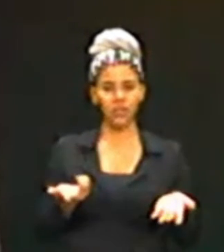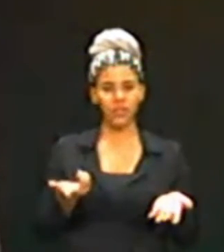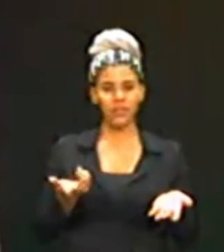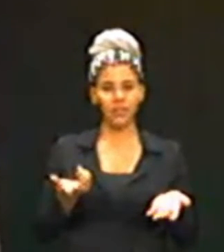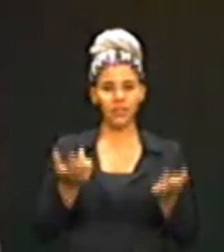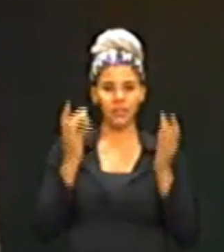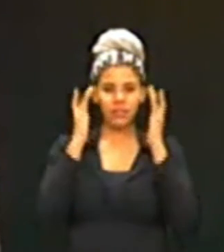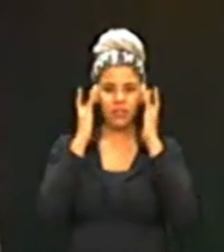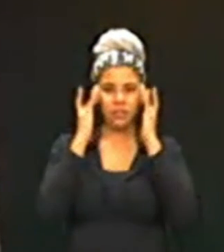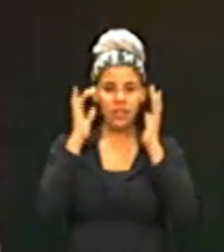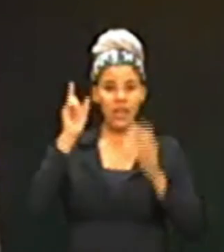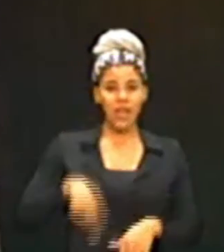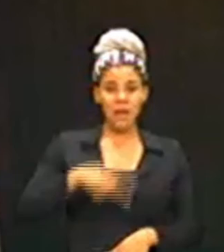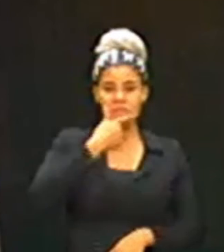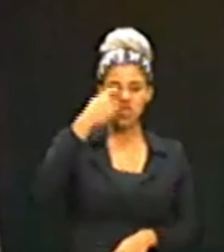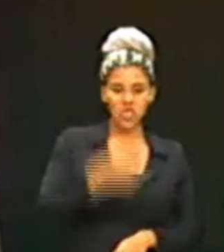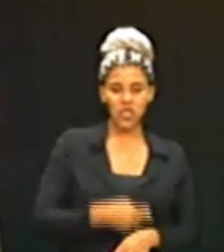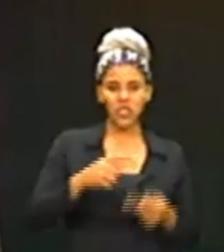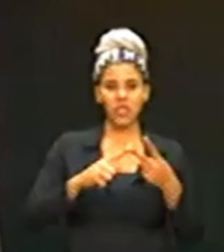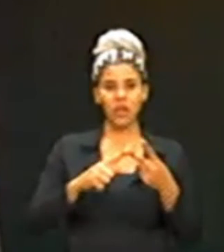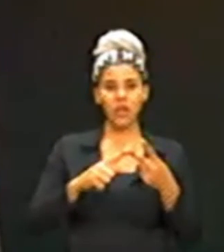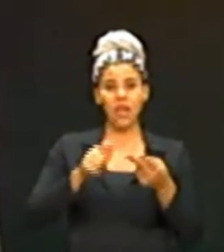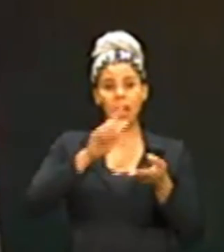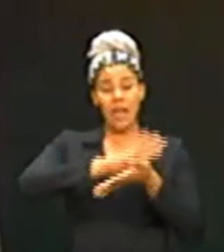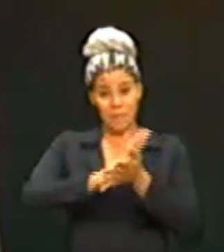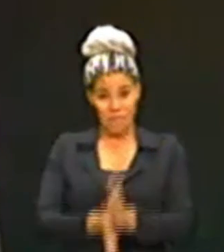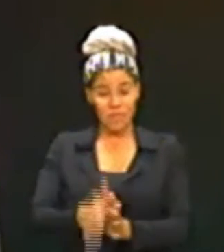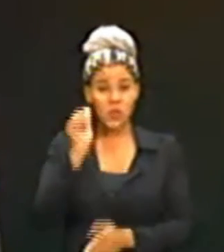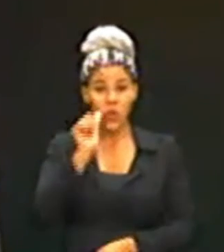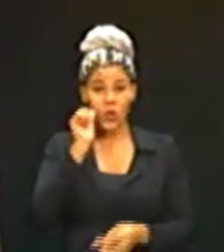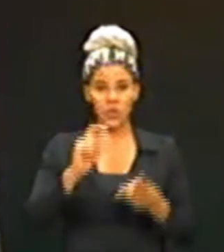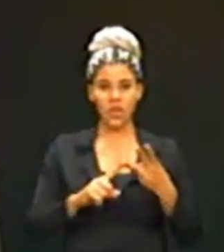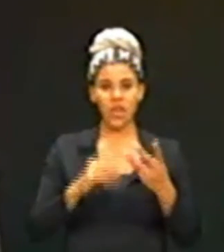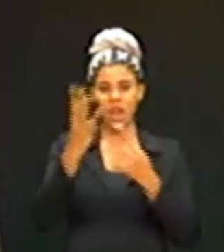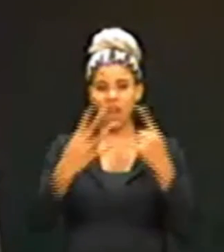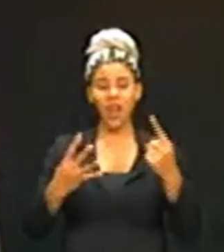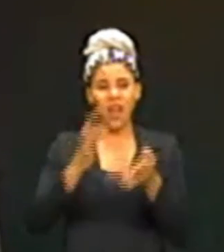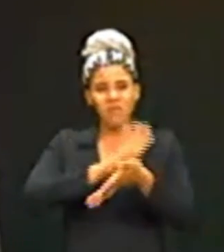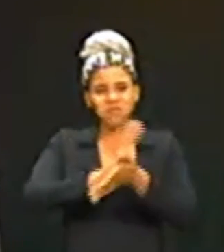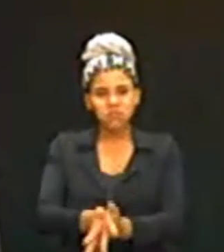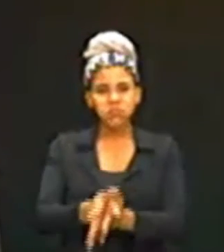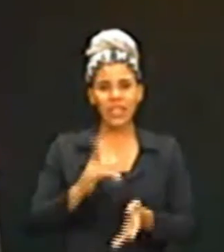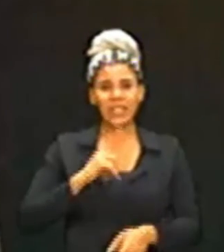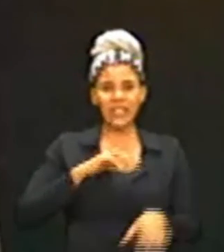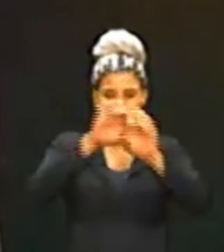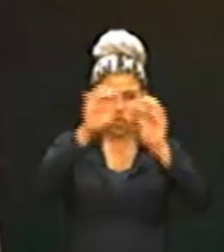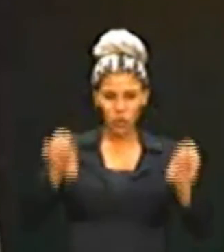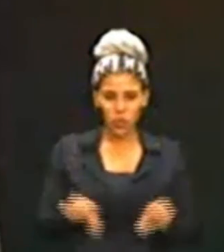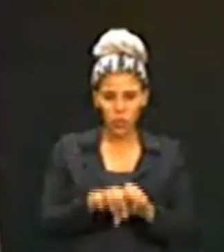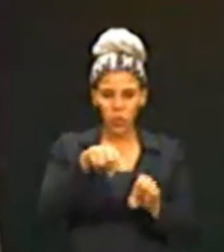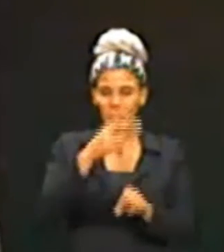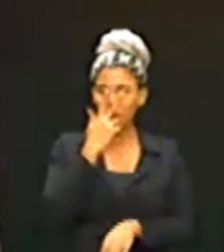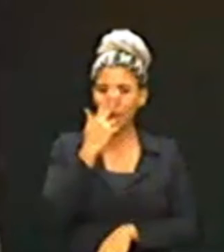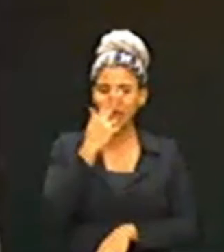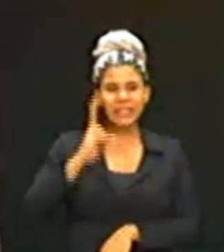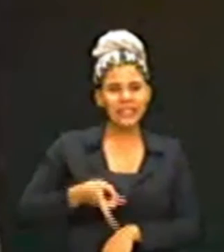misógina, machista, LGBTfóbica. Se estrutura a partir de uma lógica, uma lógica